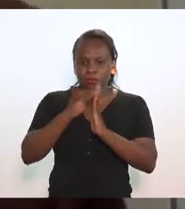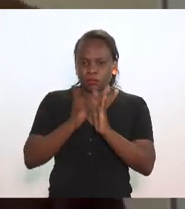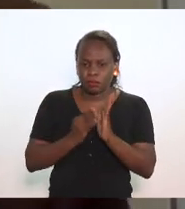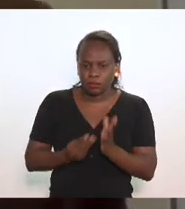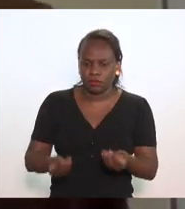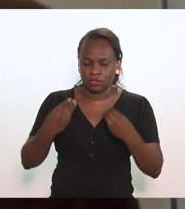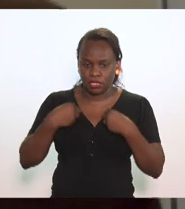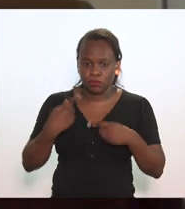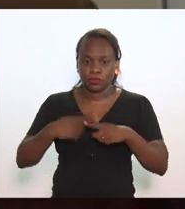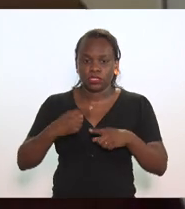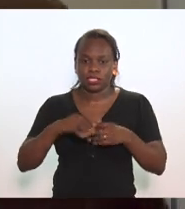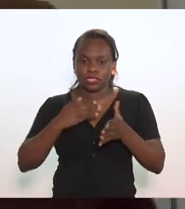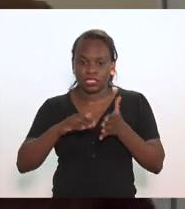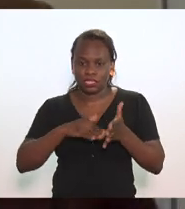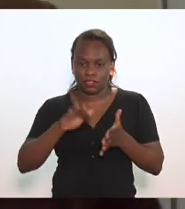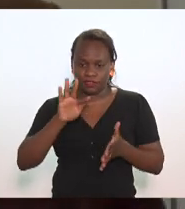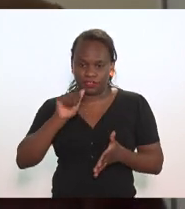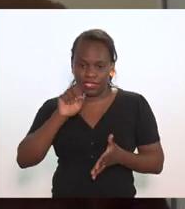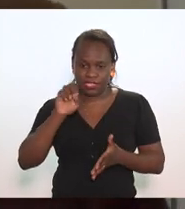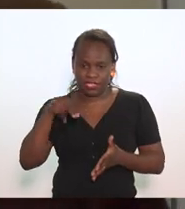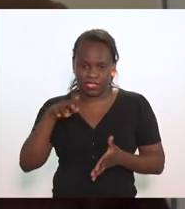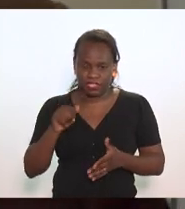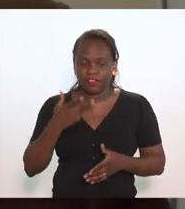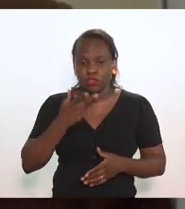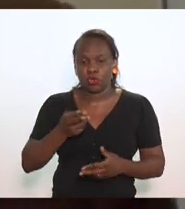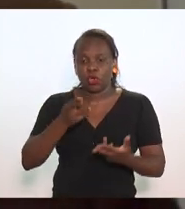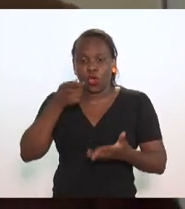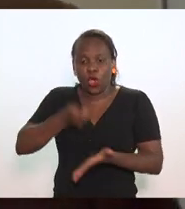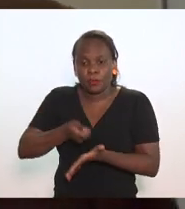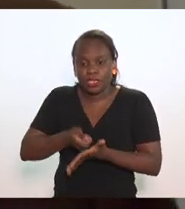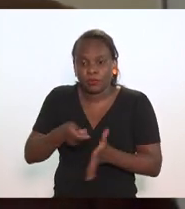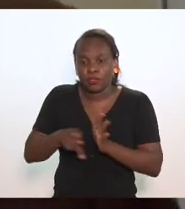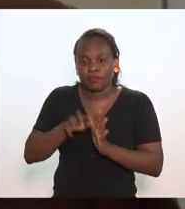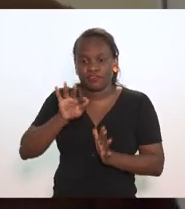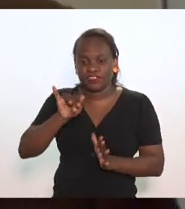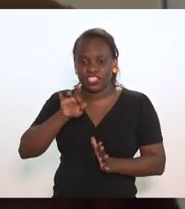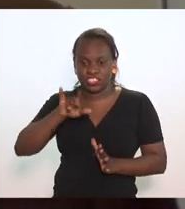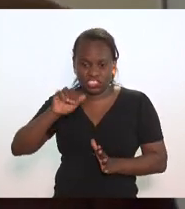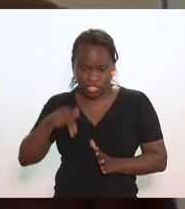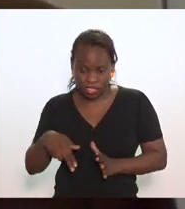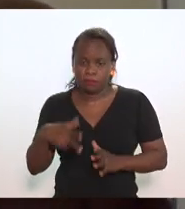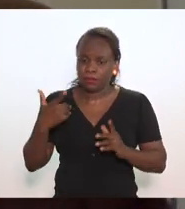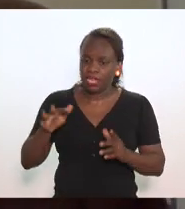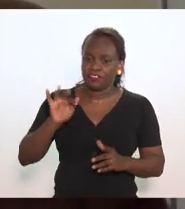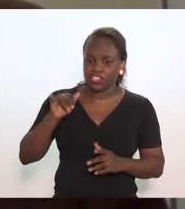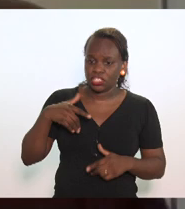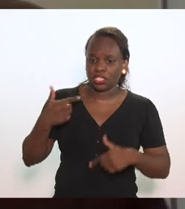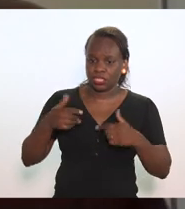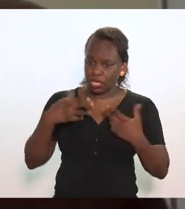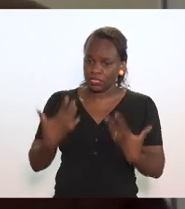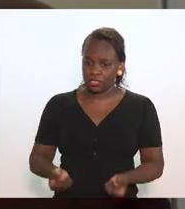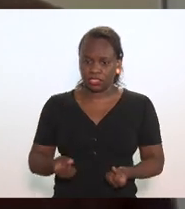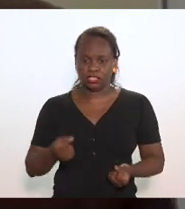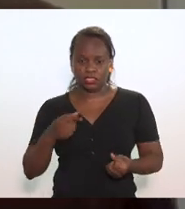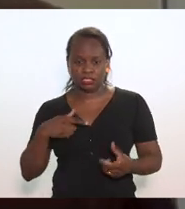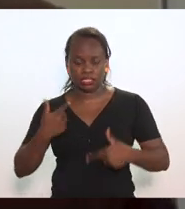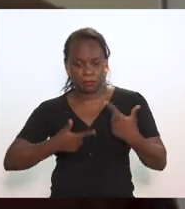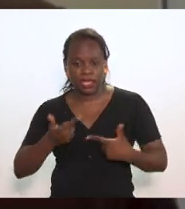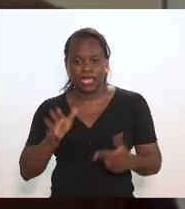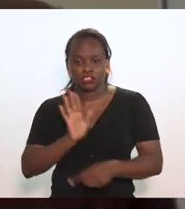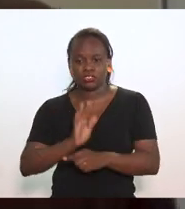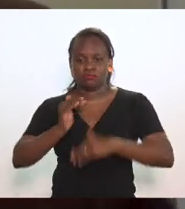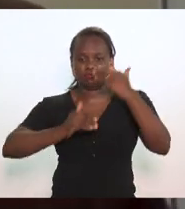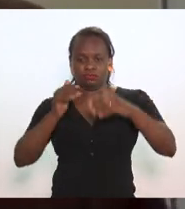Fazenda entende que é uma obrigação da Firjan, e a Firjan está disposta a isso. O nosso trabalho é esse, é trazer o desenvolvimento para o Estado. Mas é